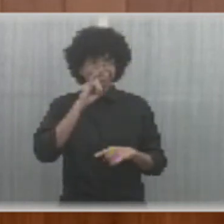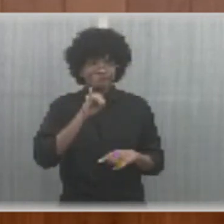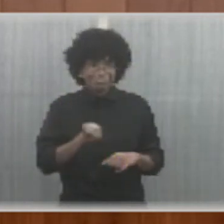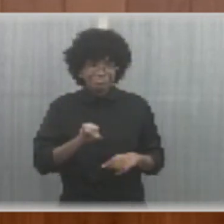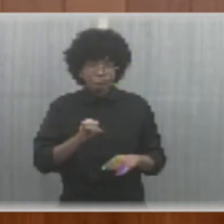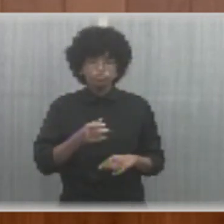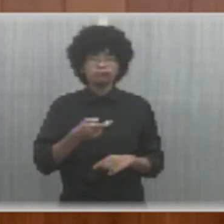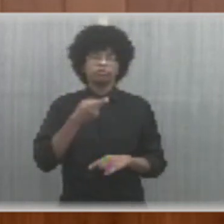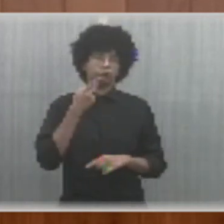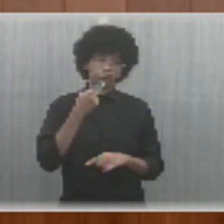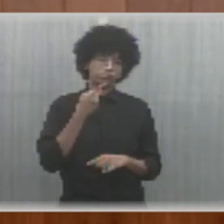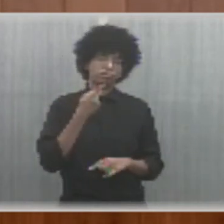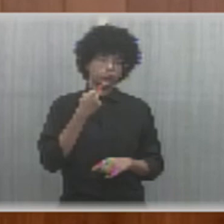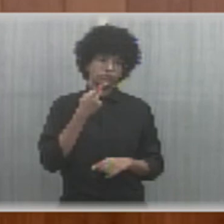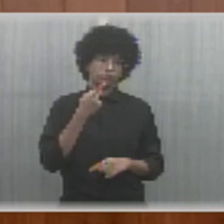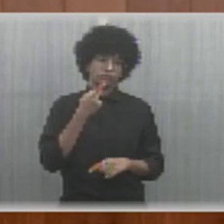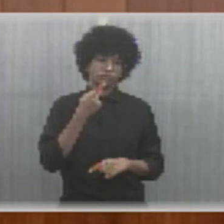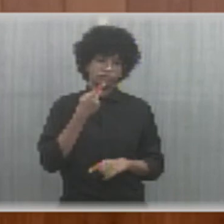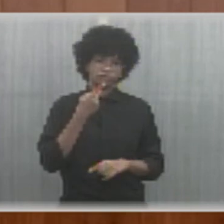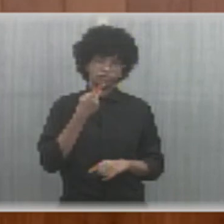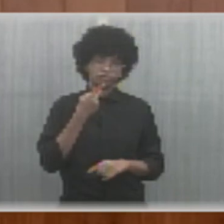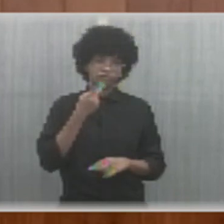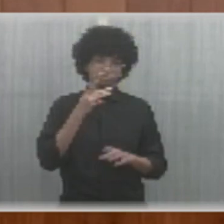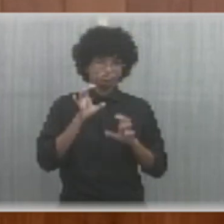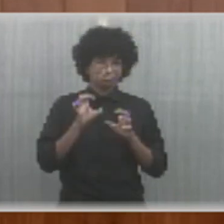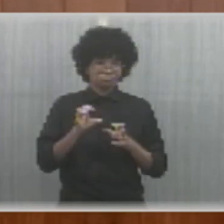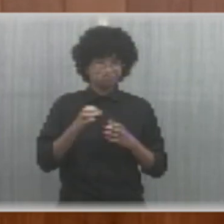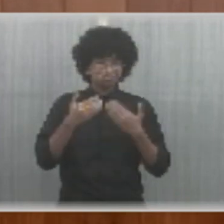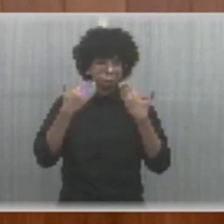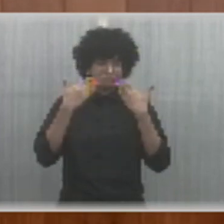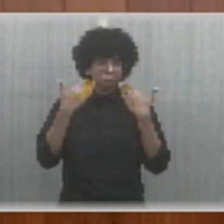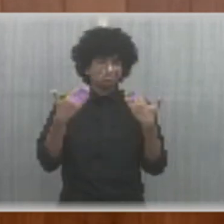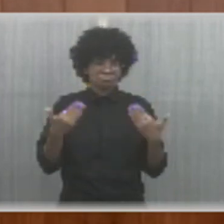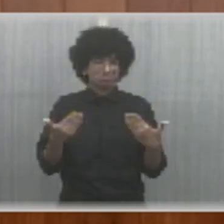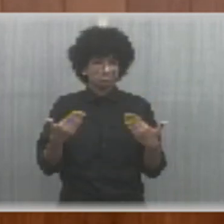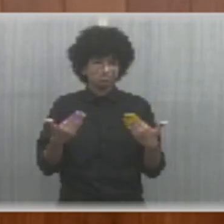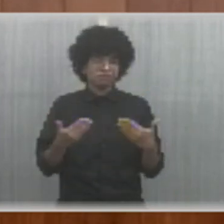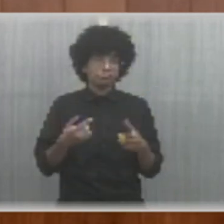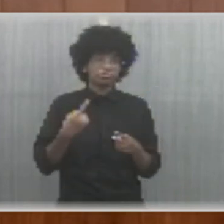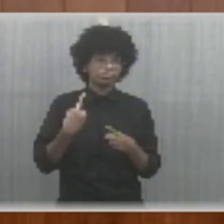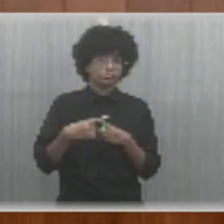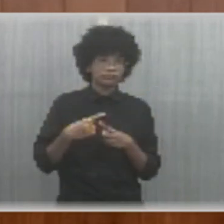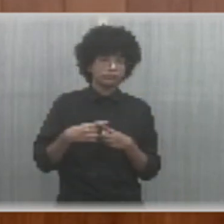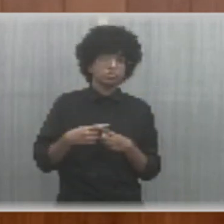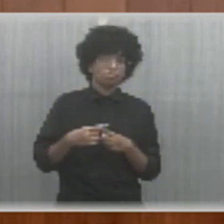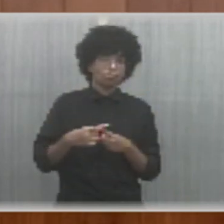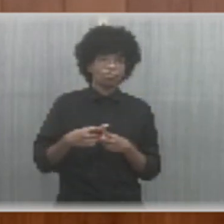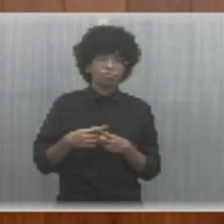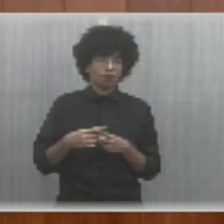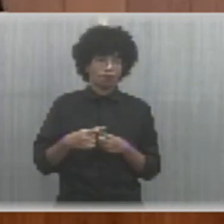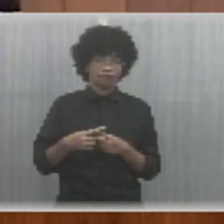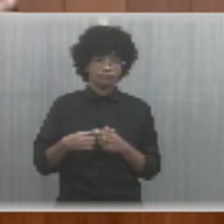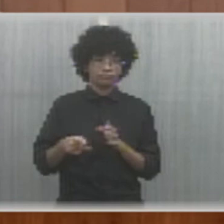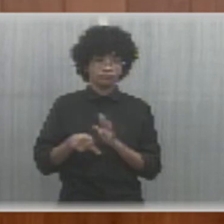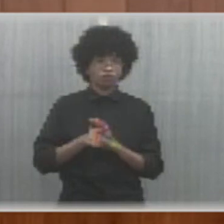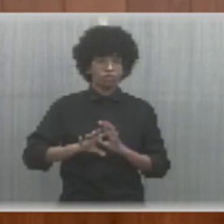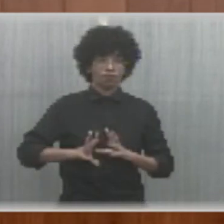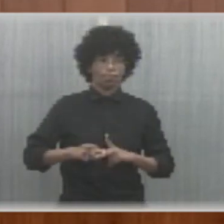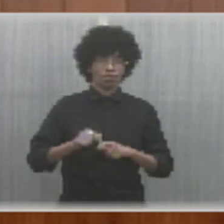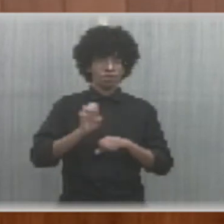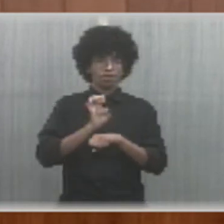se deu esse tipo de declaração, é mais grave ainda, senhor presidente. Até porque todo o Estado